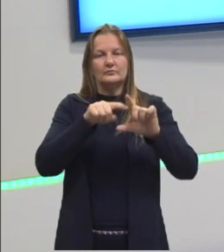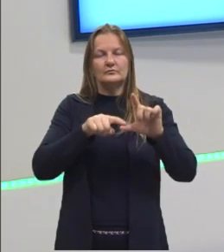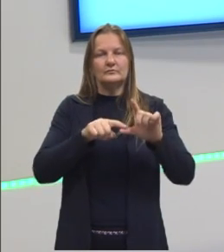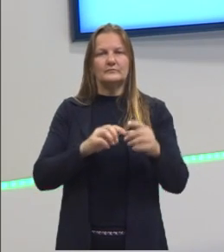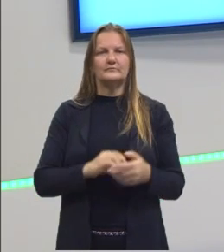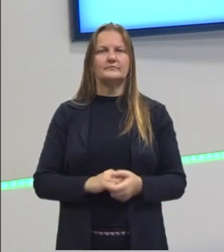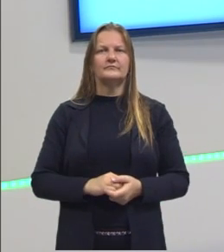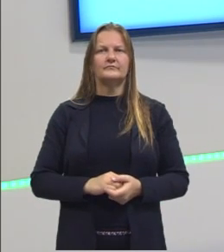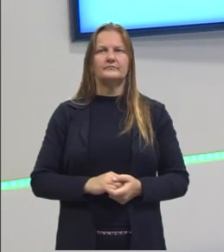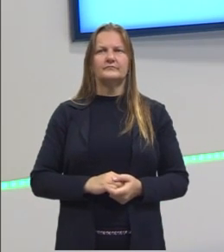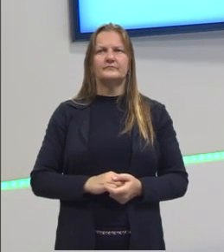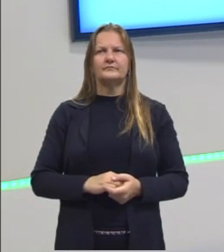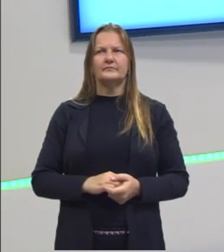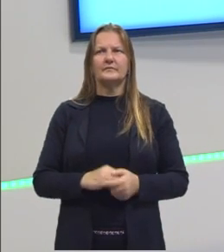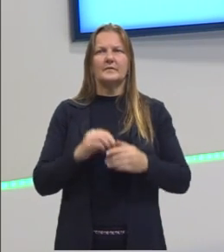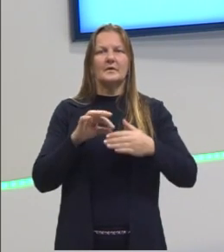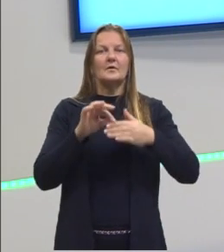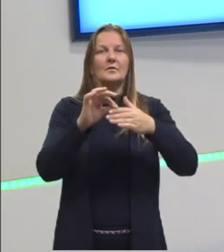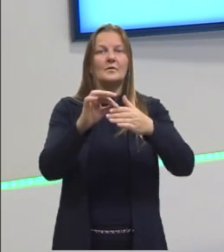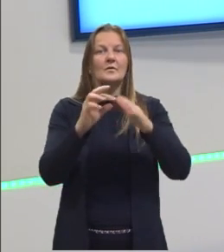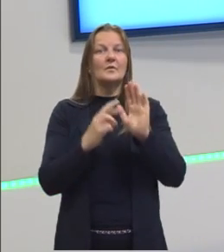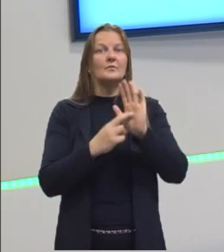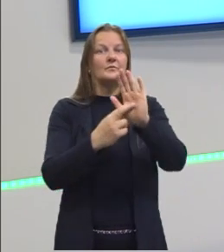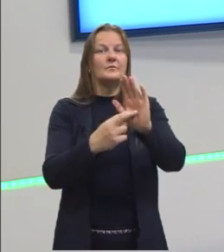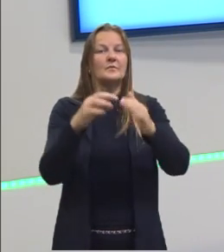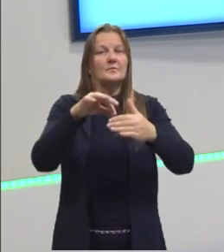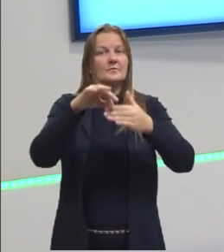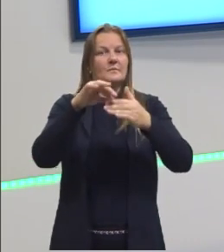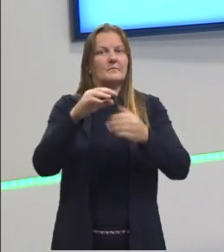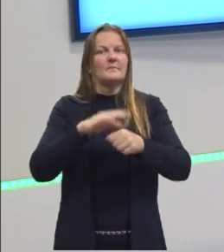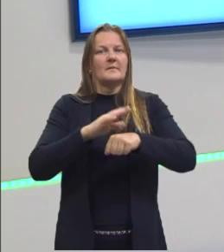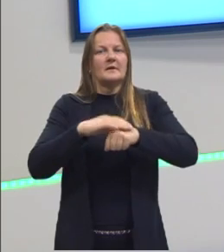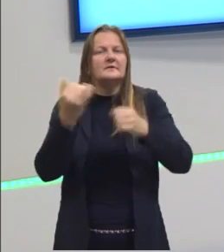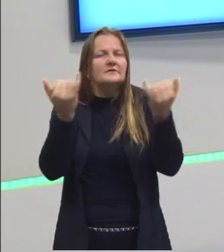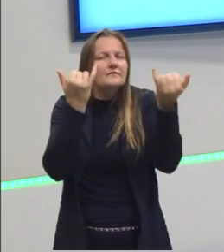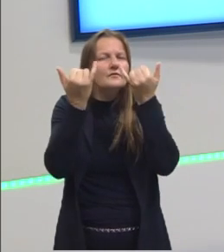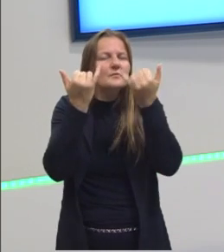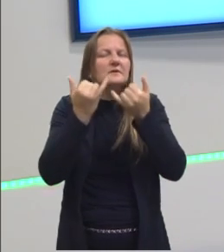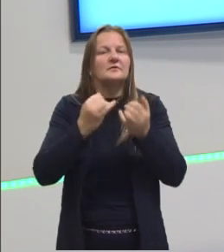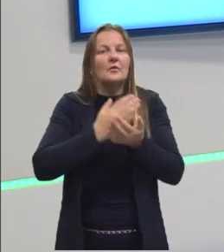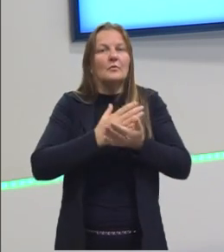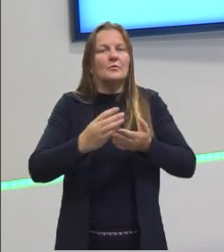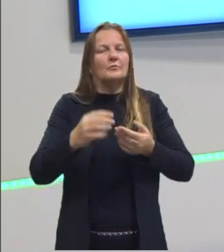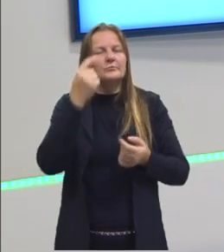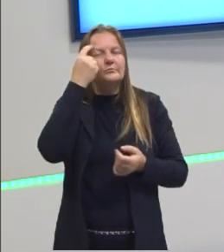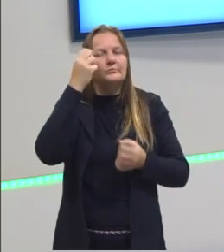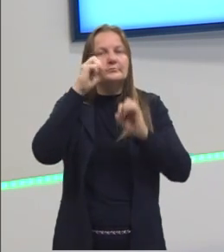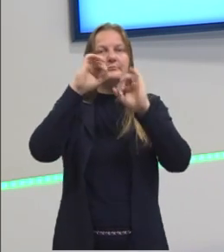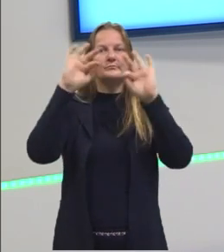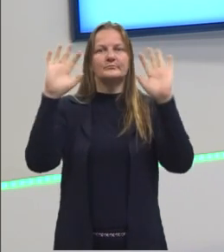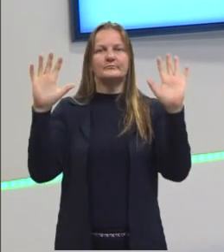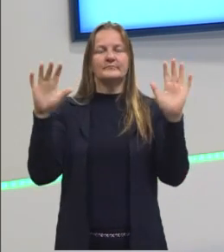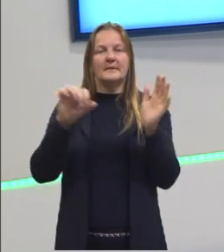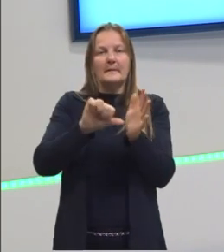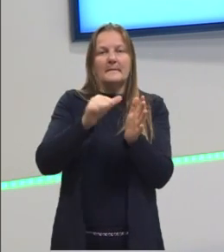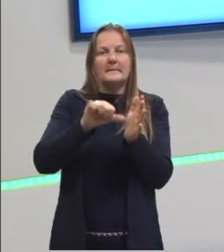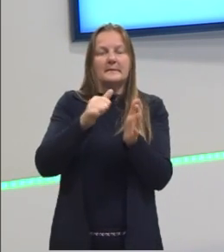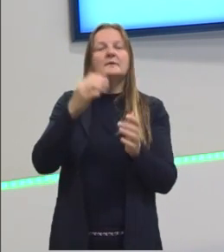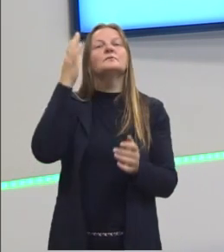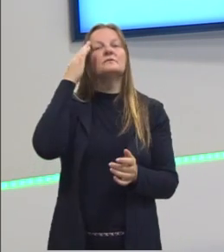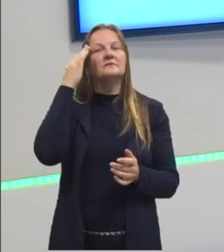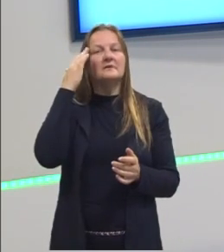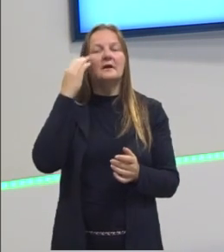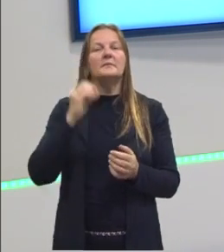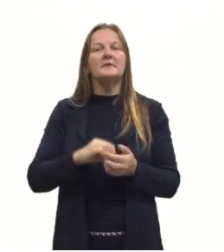Então, aqui eu destaquei as informações que nós vamos dar início à nossa questão Primeiro, nós sabemos ali